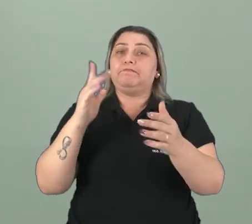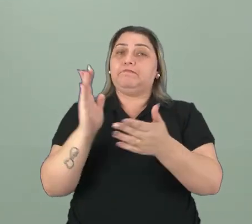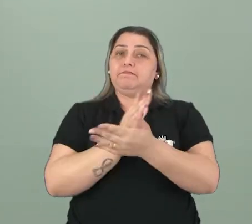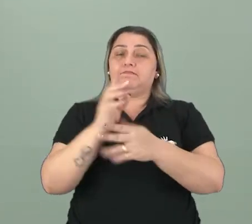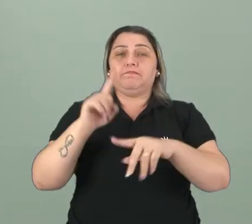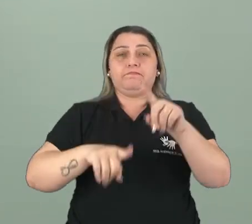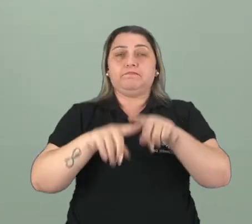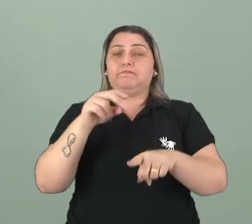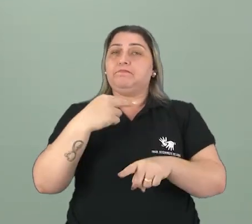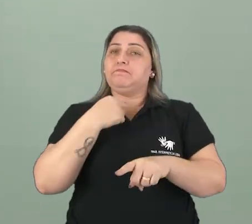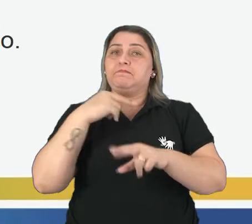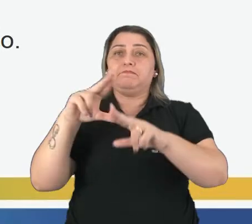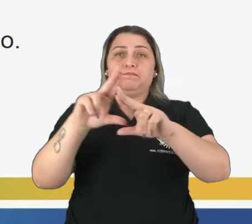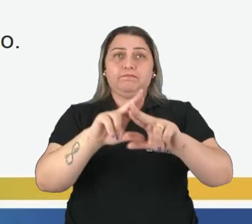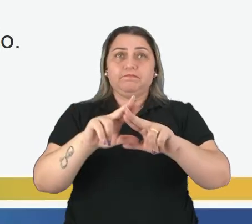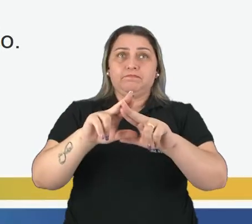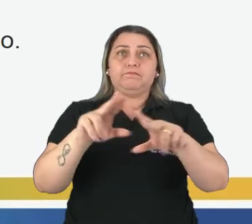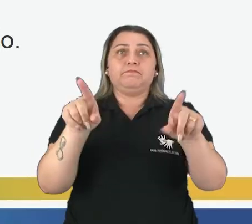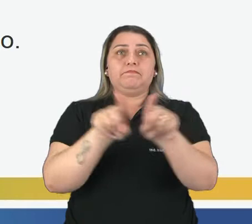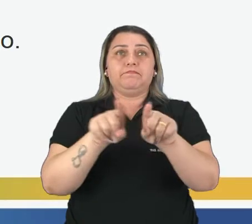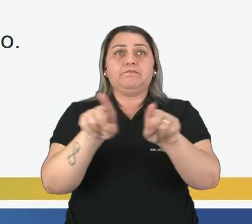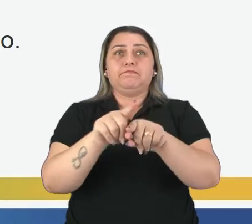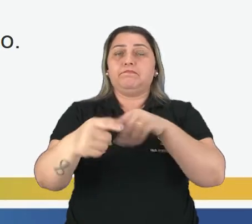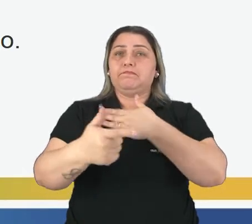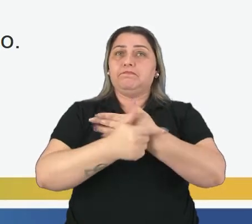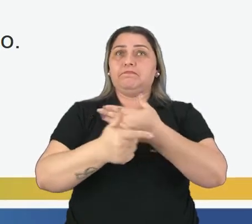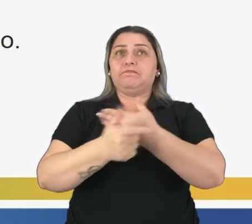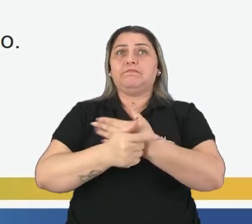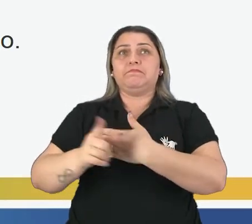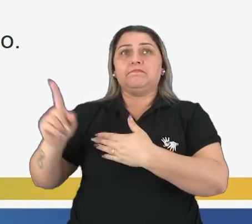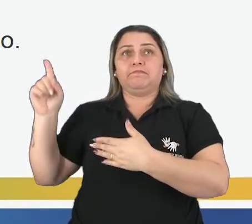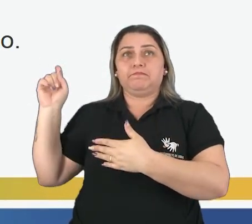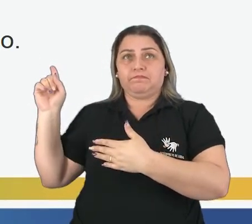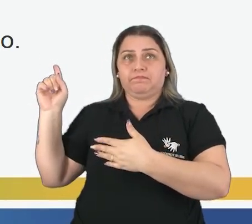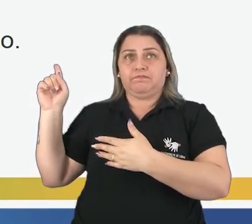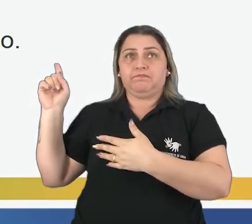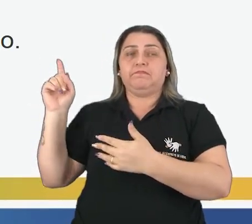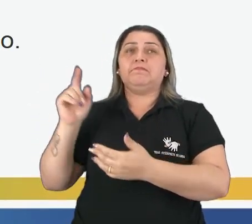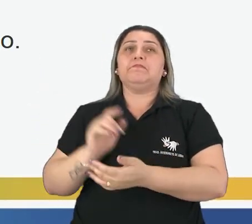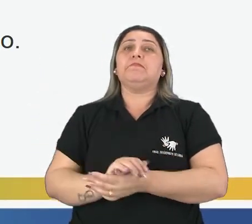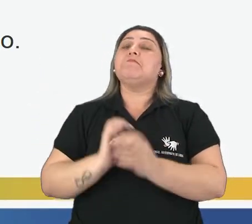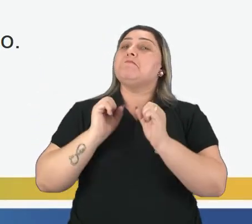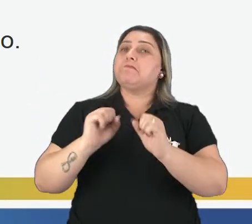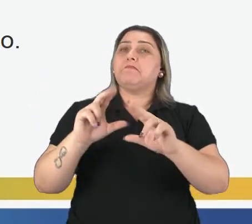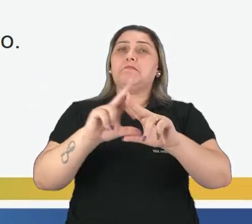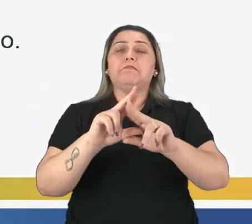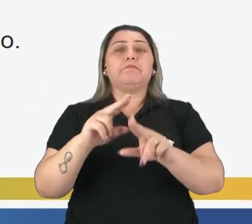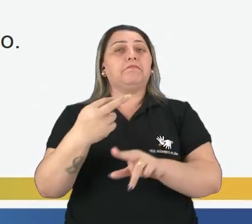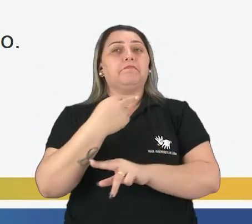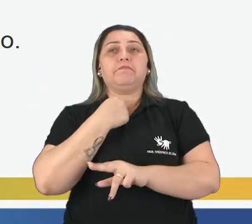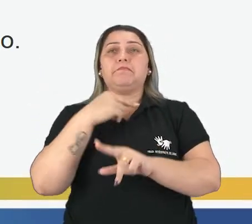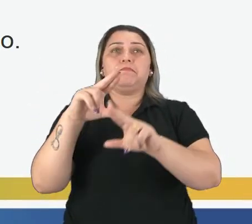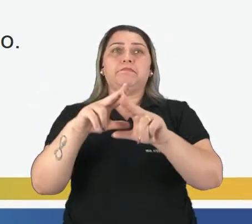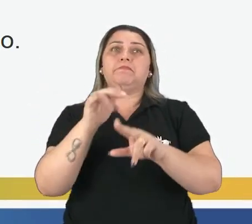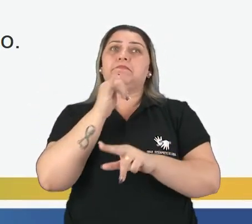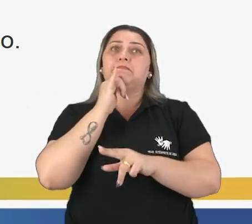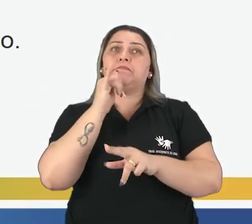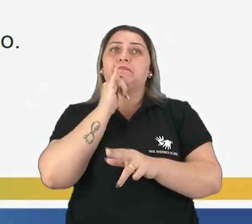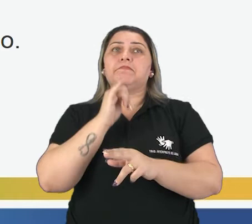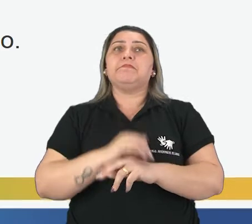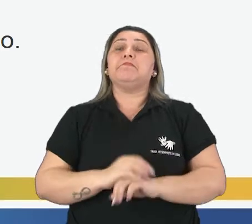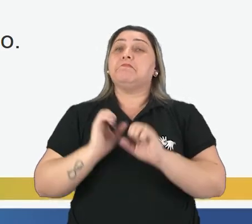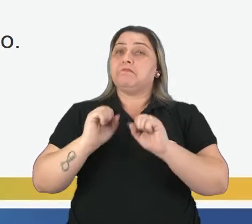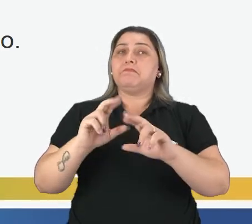isopores não são recicláveis. Também temos os tipos de papéis recicláveis e os não recicláveis. Por exemplo, os